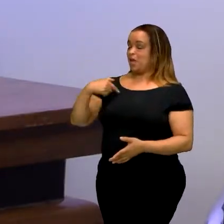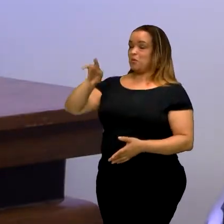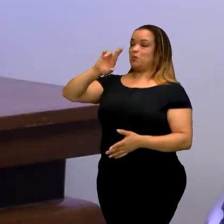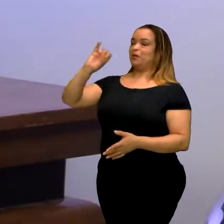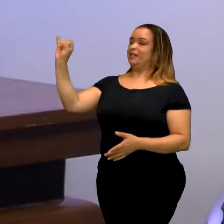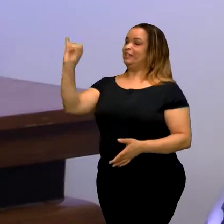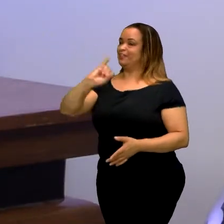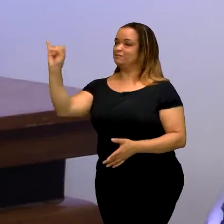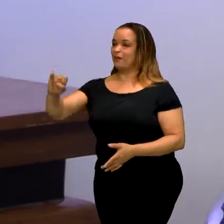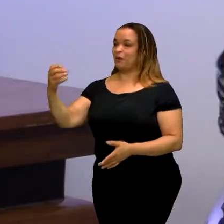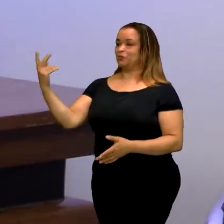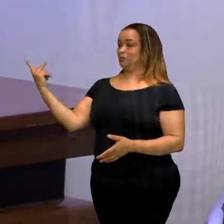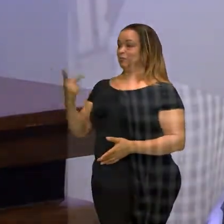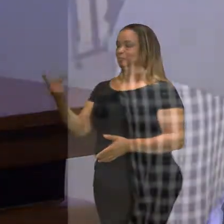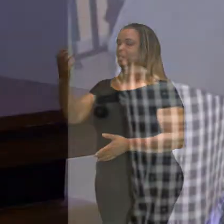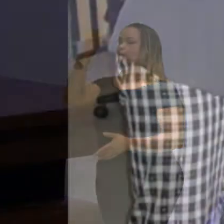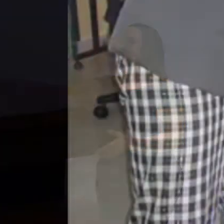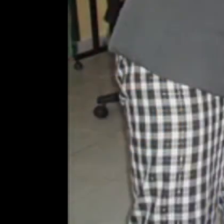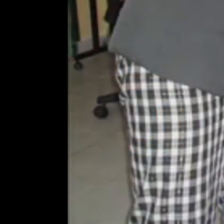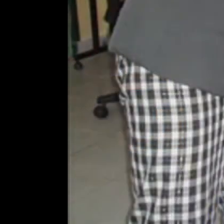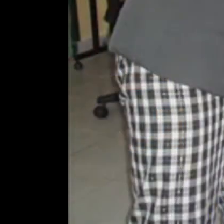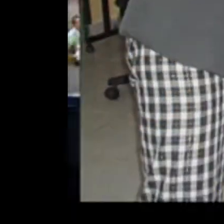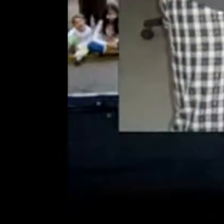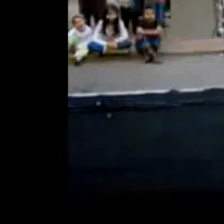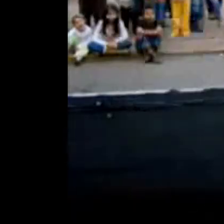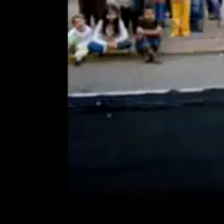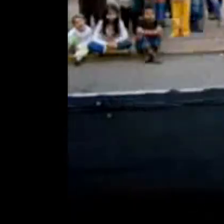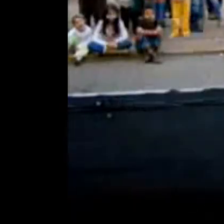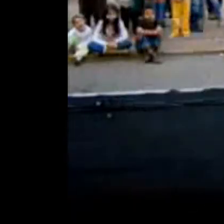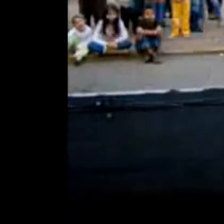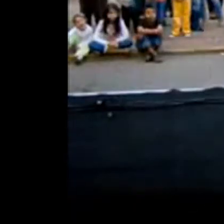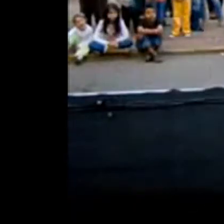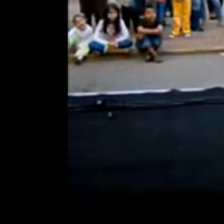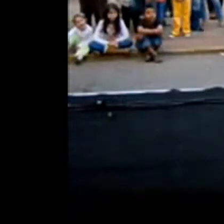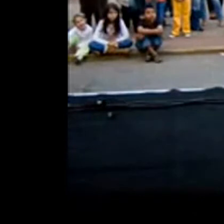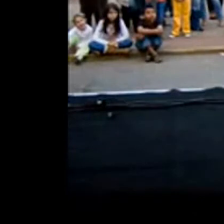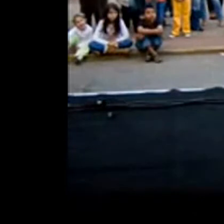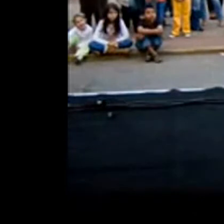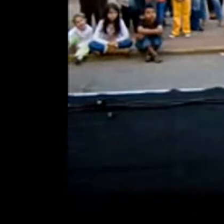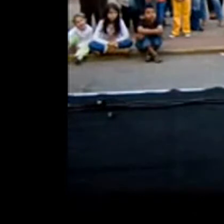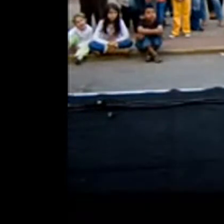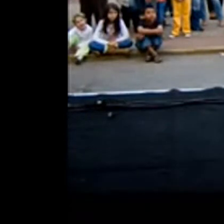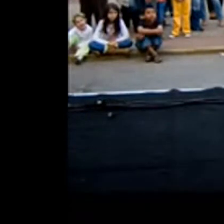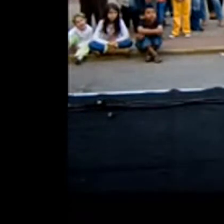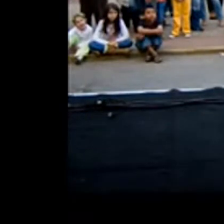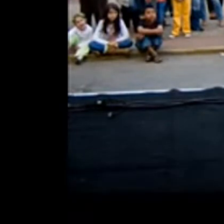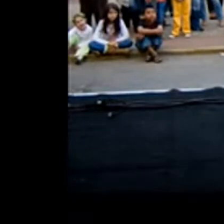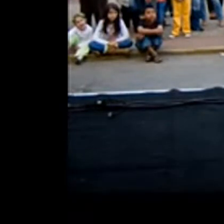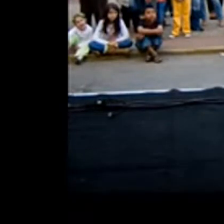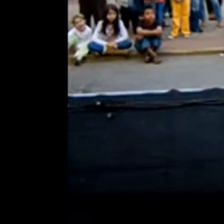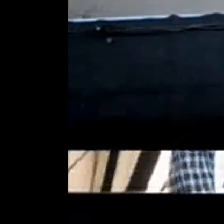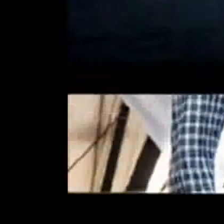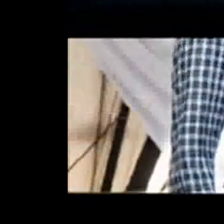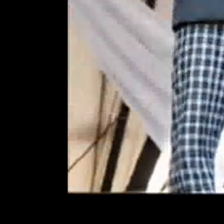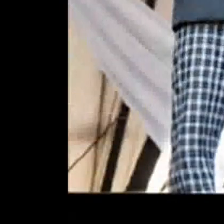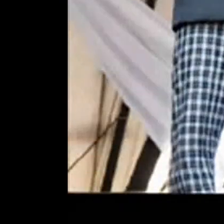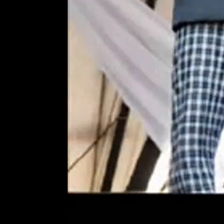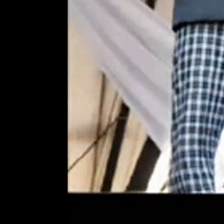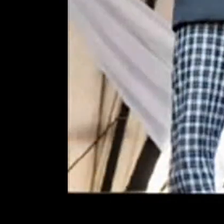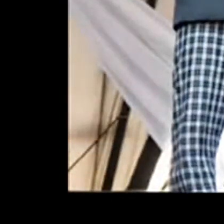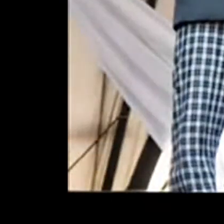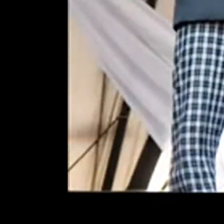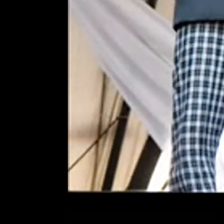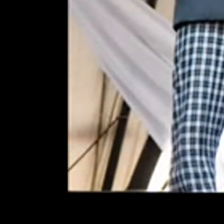Libras para crianças surdas, totalmente acessível. Todo mundo entende. Todo mundo entende. Então, assim,